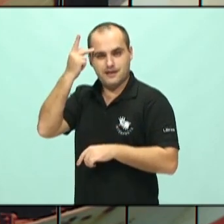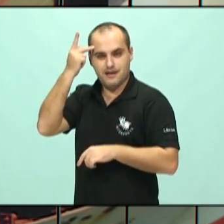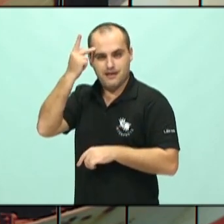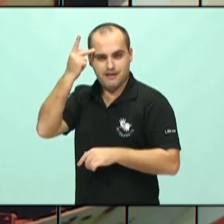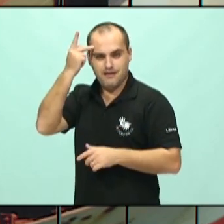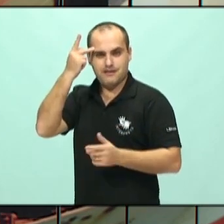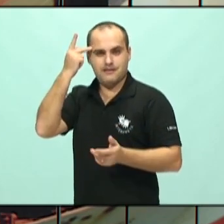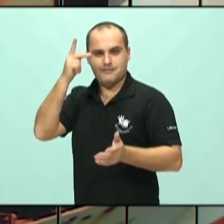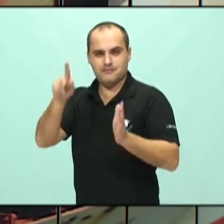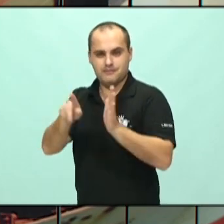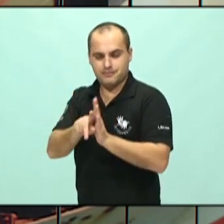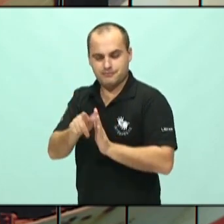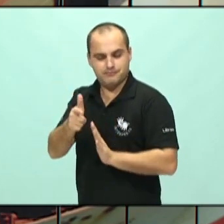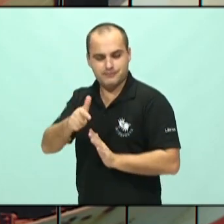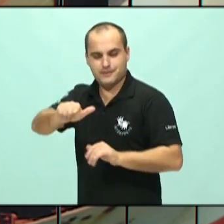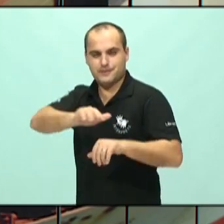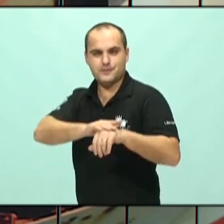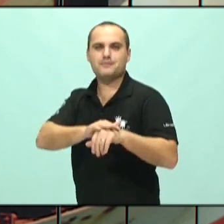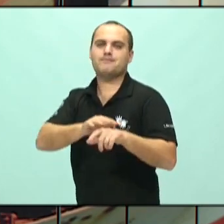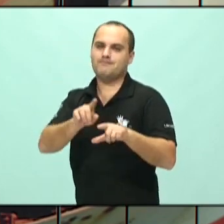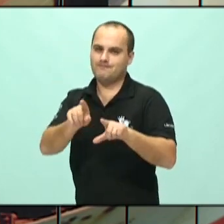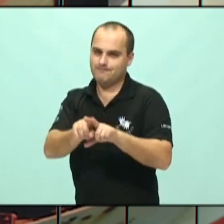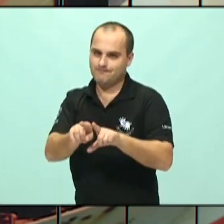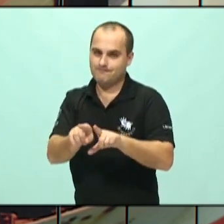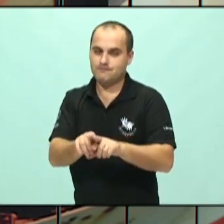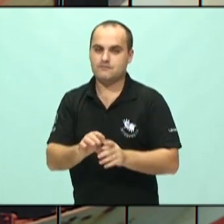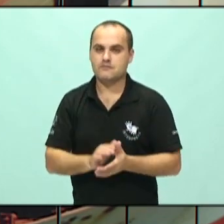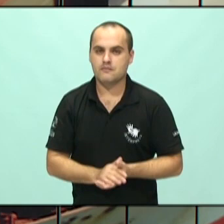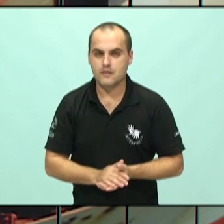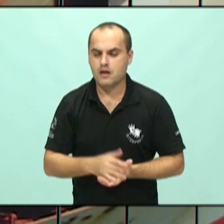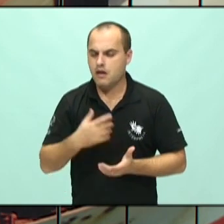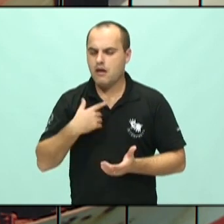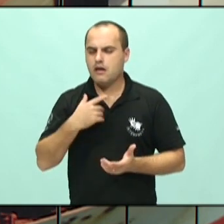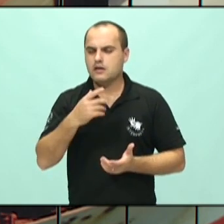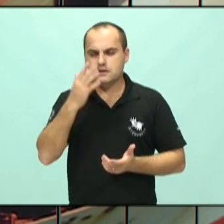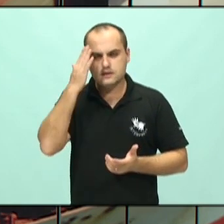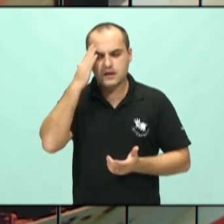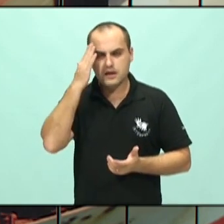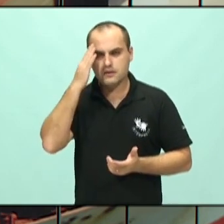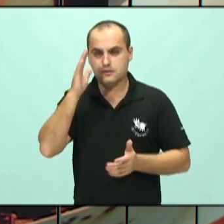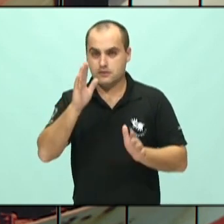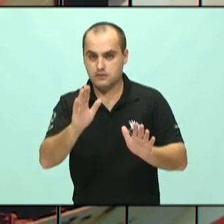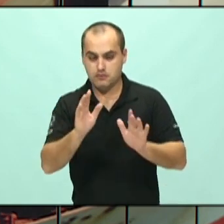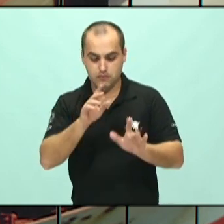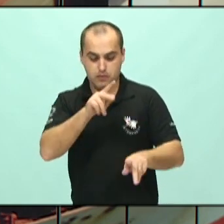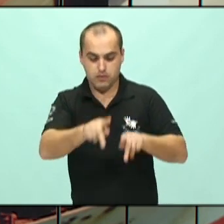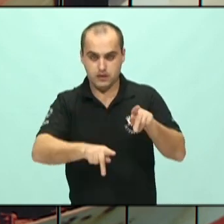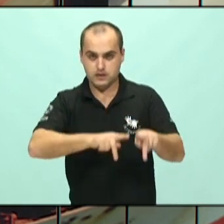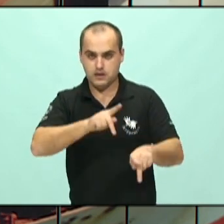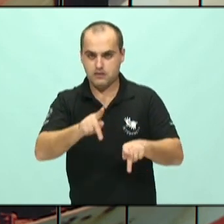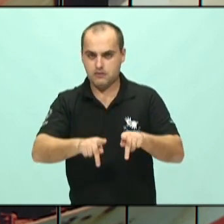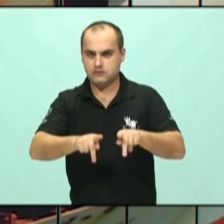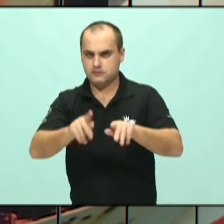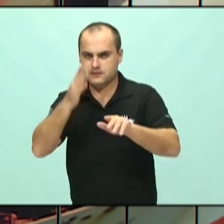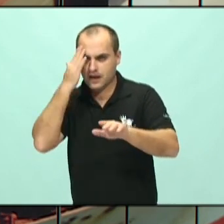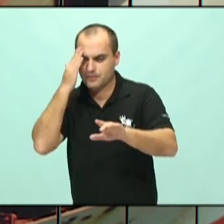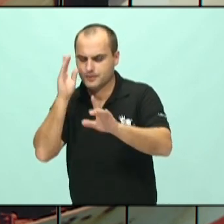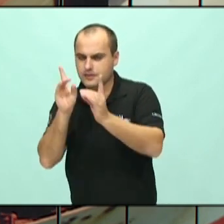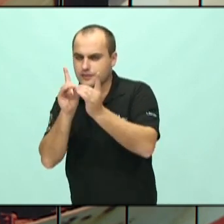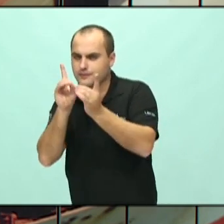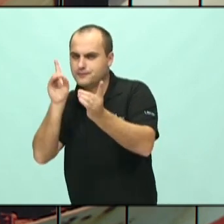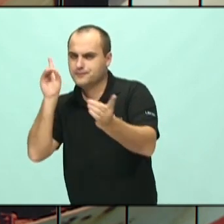enfim. Então as doenças psiquiátricas a gente percebe que em populações um pouco mais afastadas, interioranas,